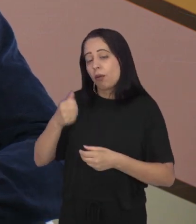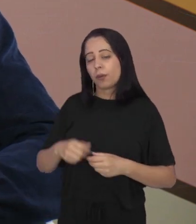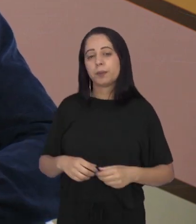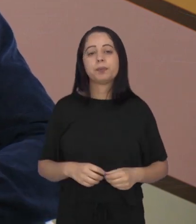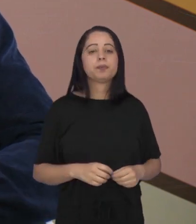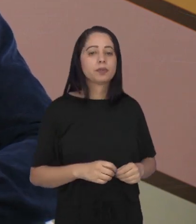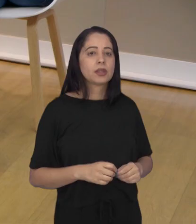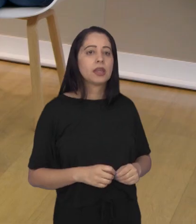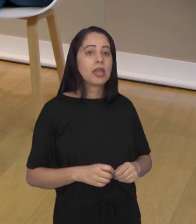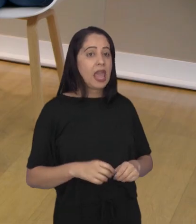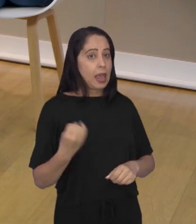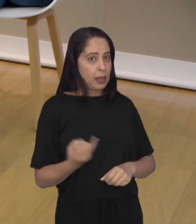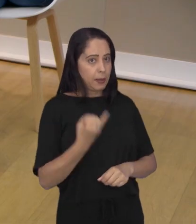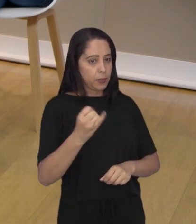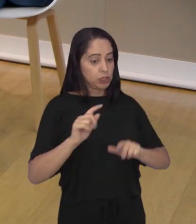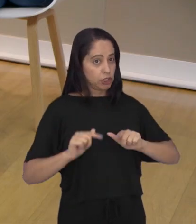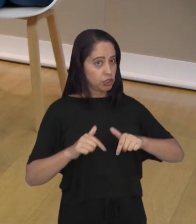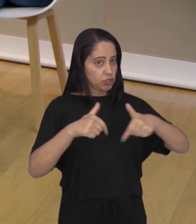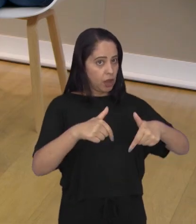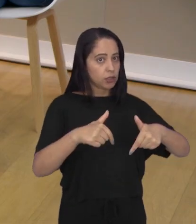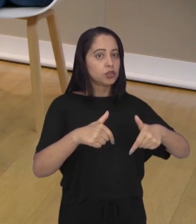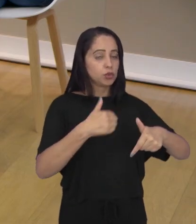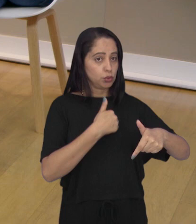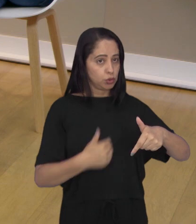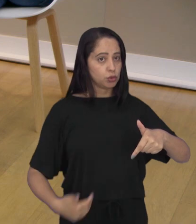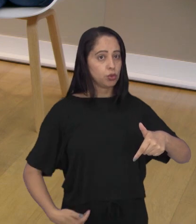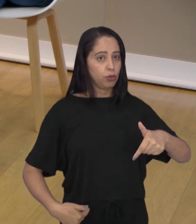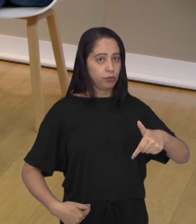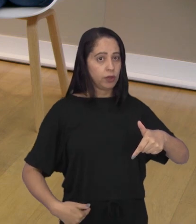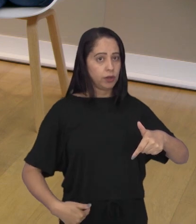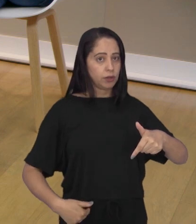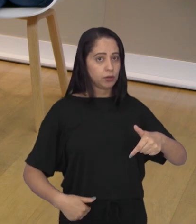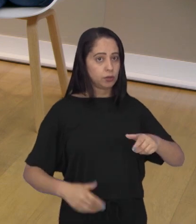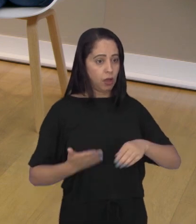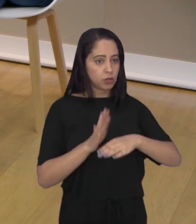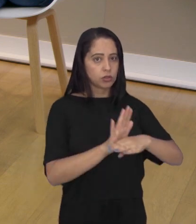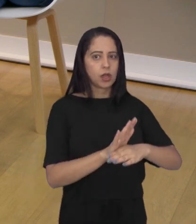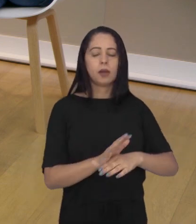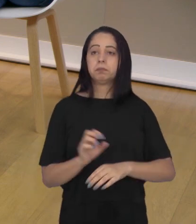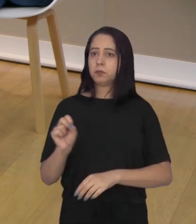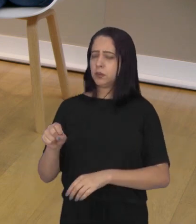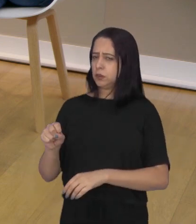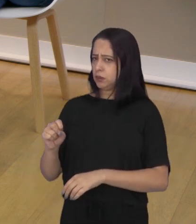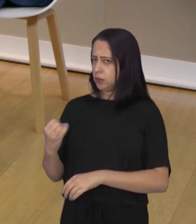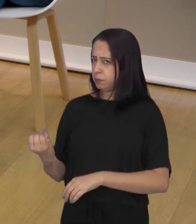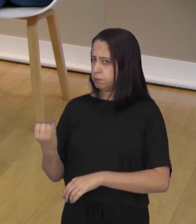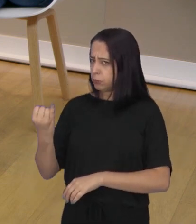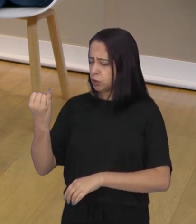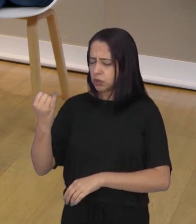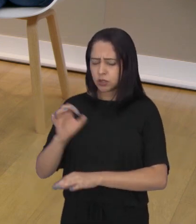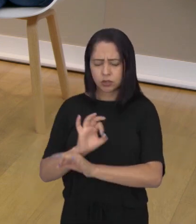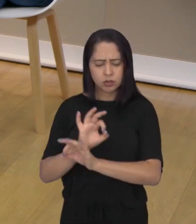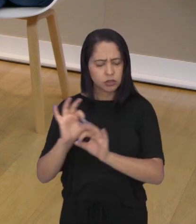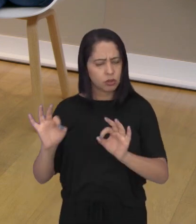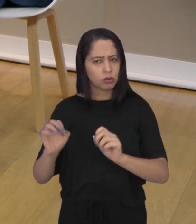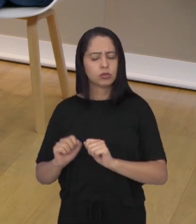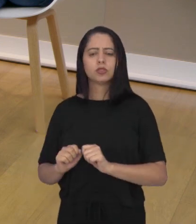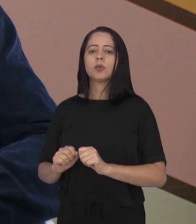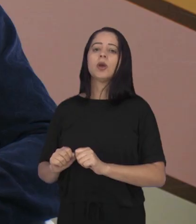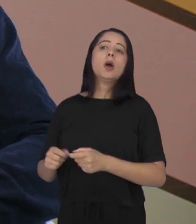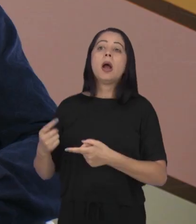contexto. Tá certo. E a importância de políticas públicas voltadas para esse tipo de atendimento? Ah, são fundamentais, né?